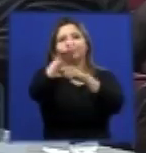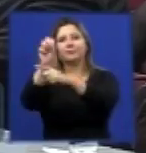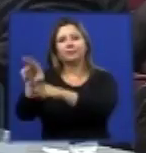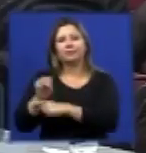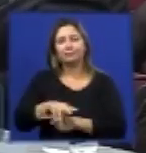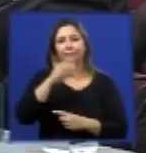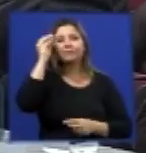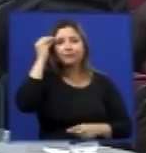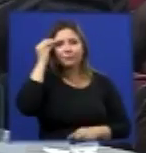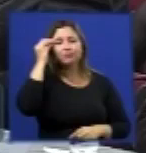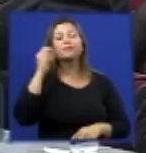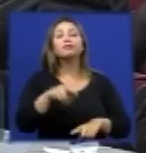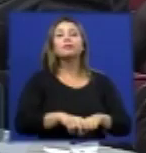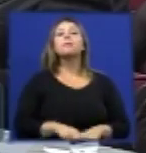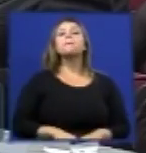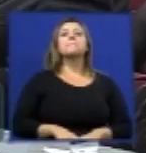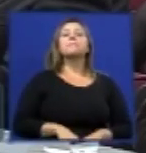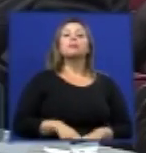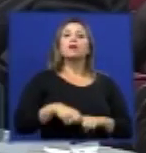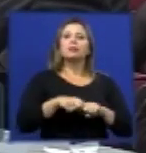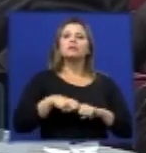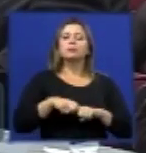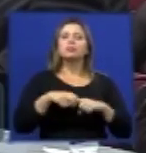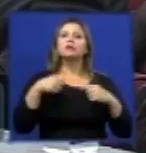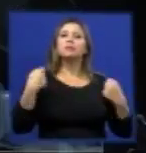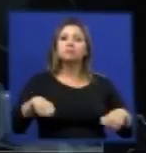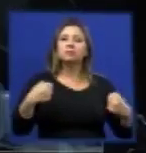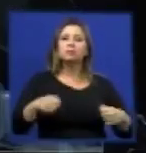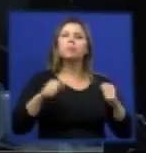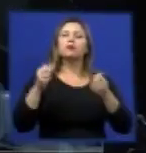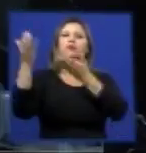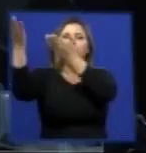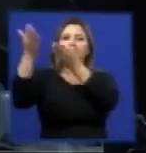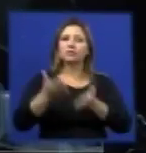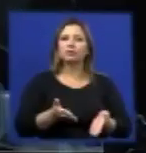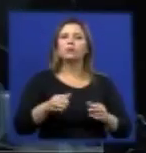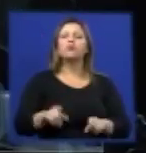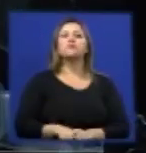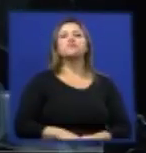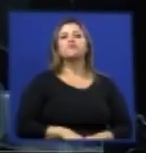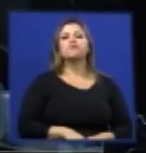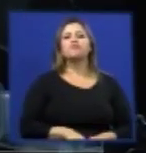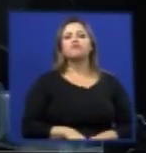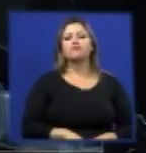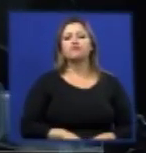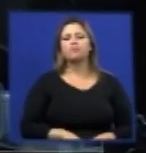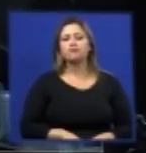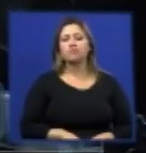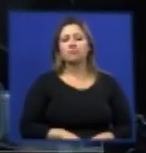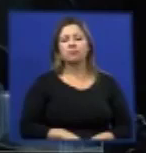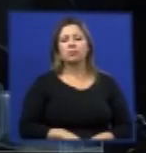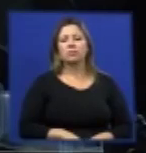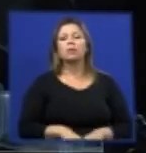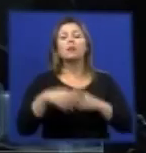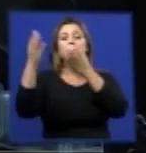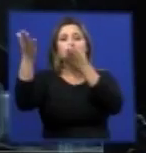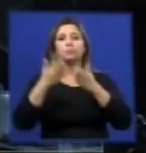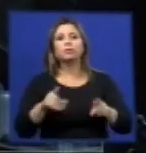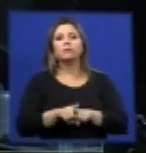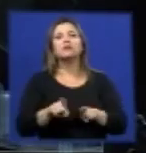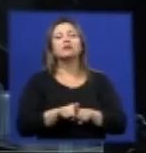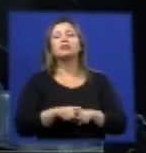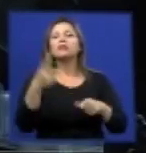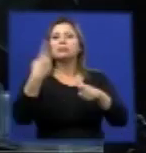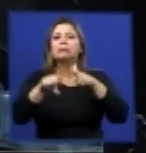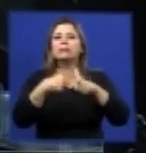você nós poderemos estar importando pneus desculpa que podem estar trazendo cepas